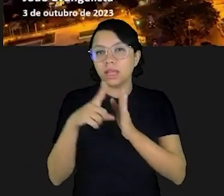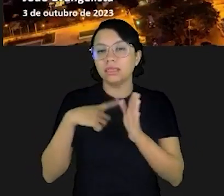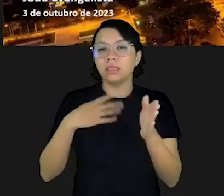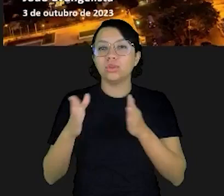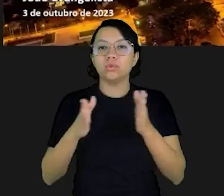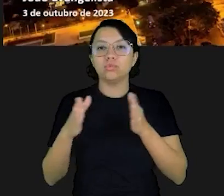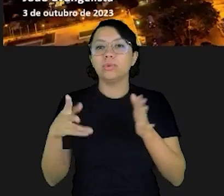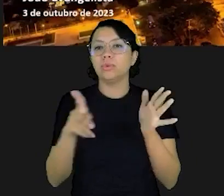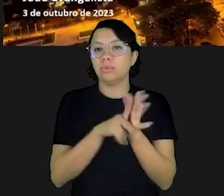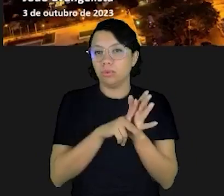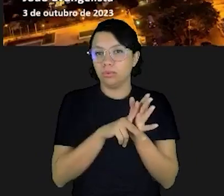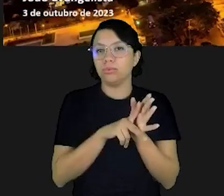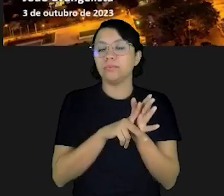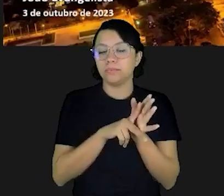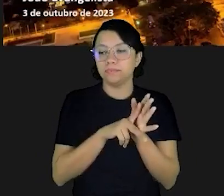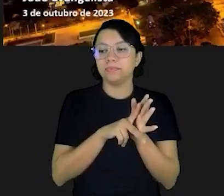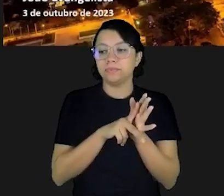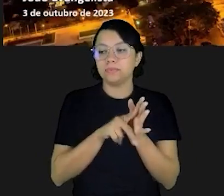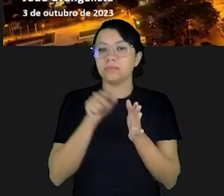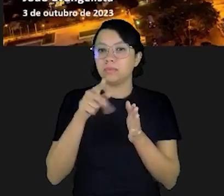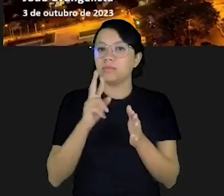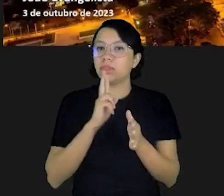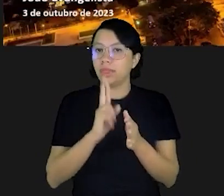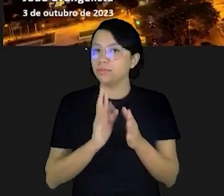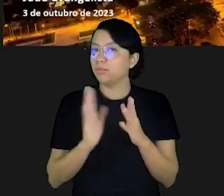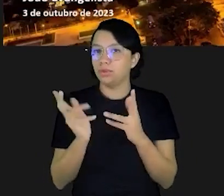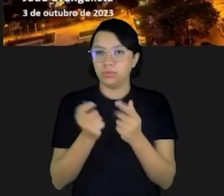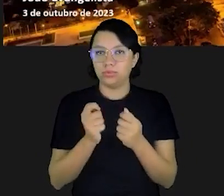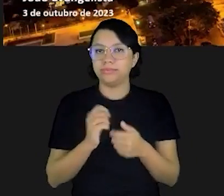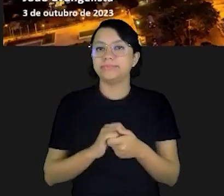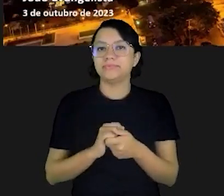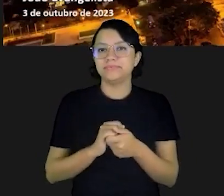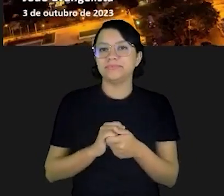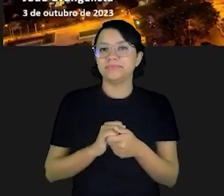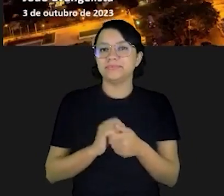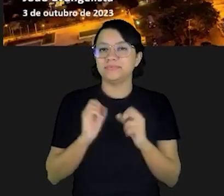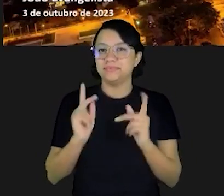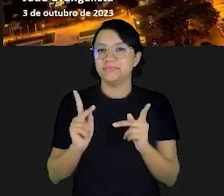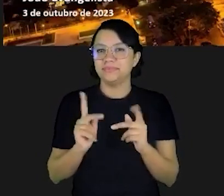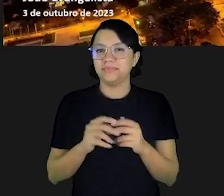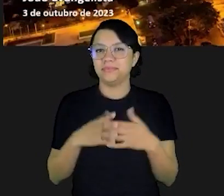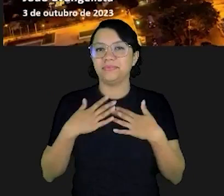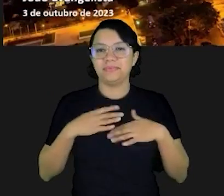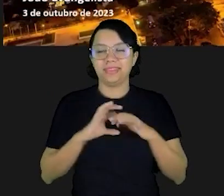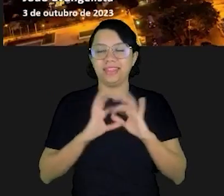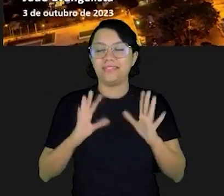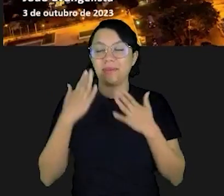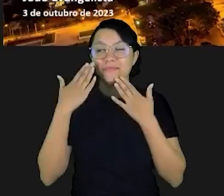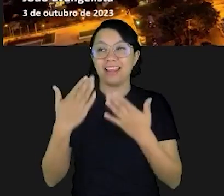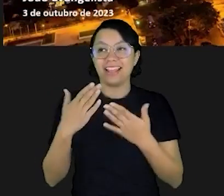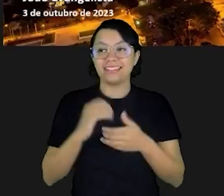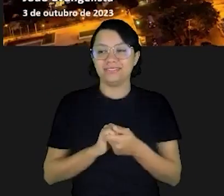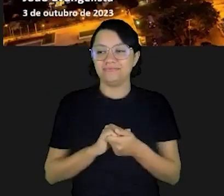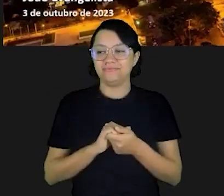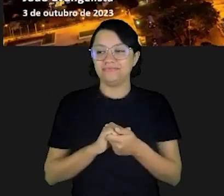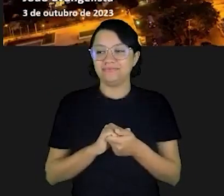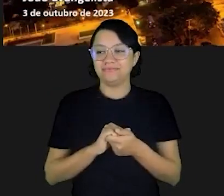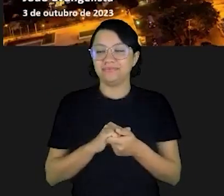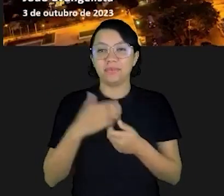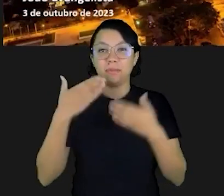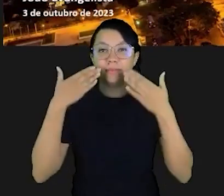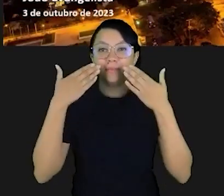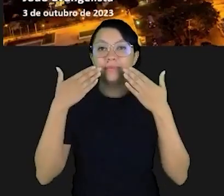ter o momento próprio para que você possa tirar essas dúvidas. Fique à vontade. Muito obrigado. Já fui